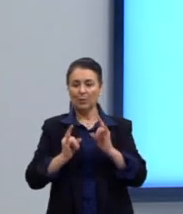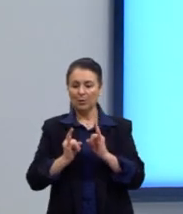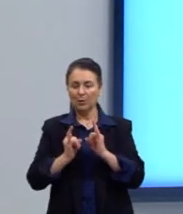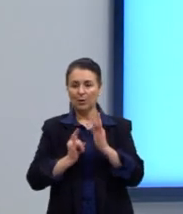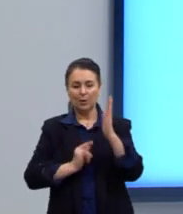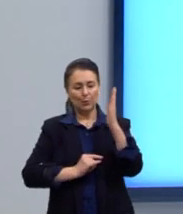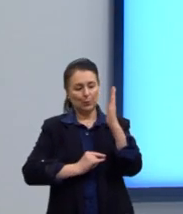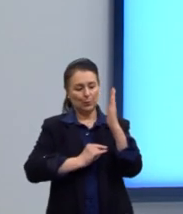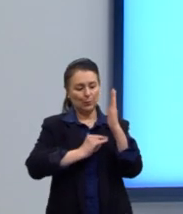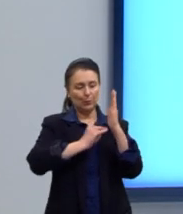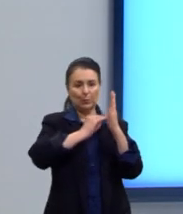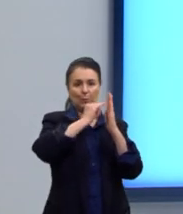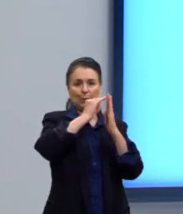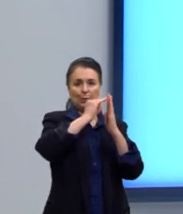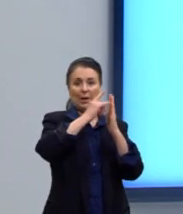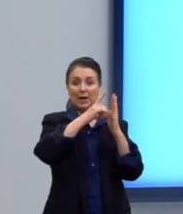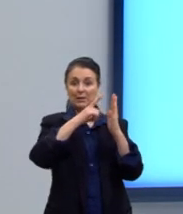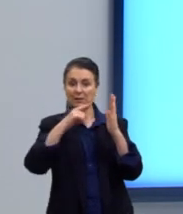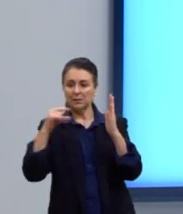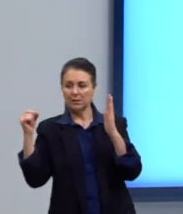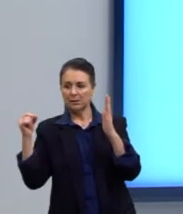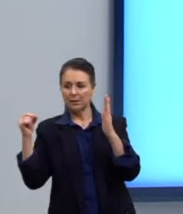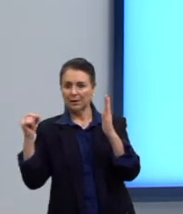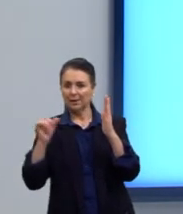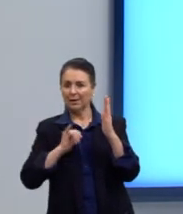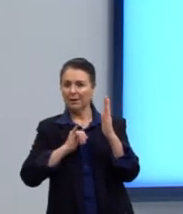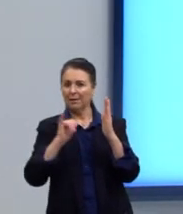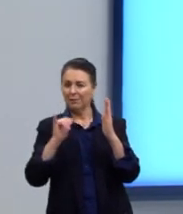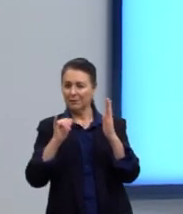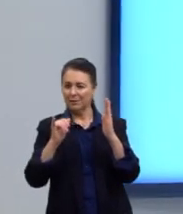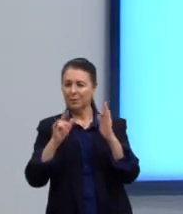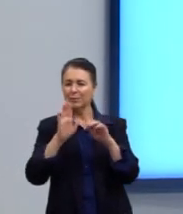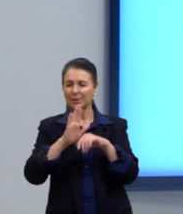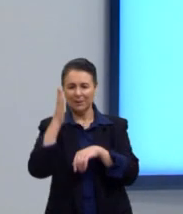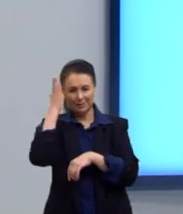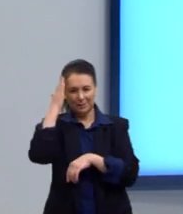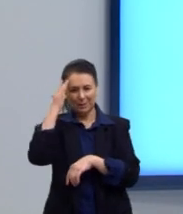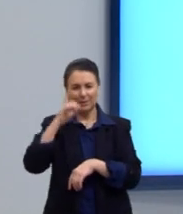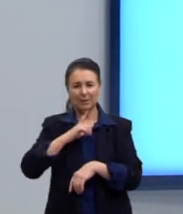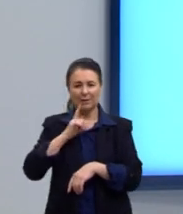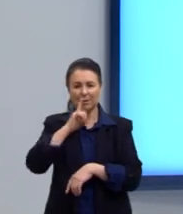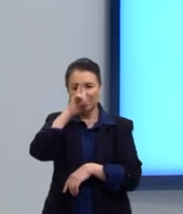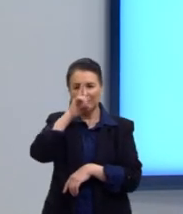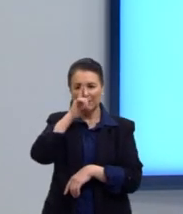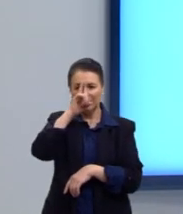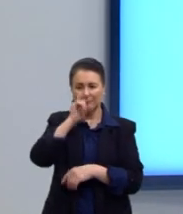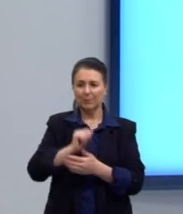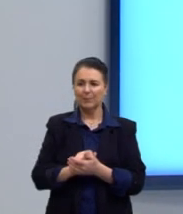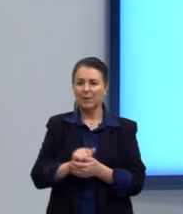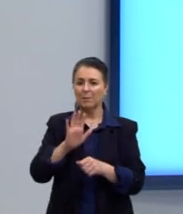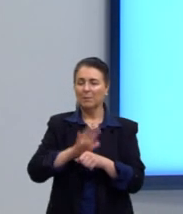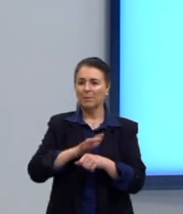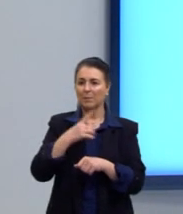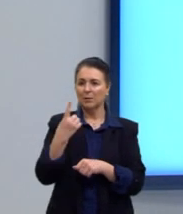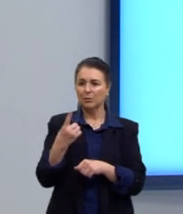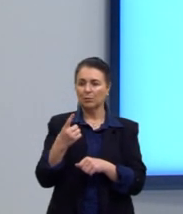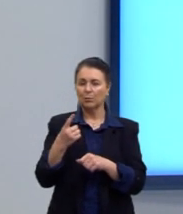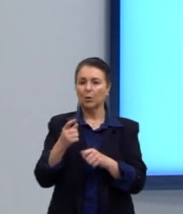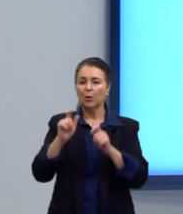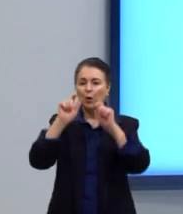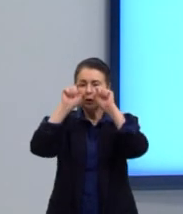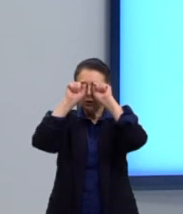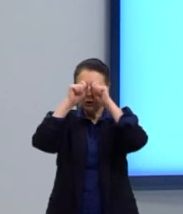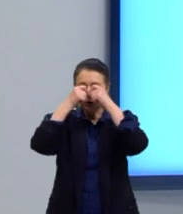pode sair aí, madame. Mais uma para a gente finalizar. Chorar as